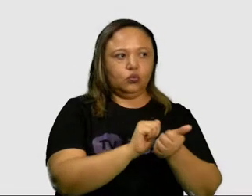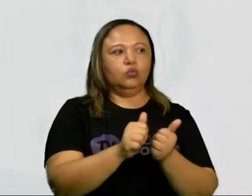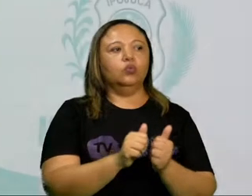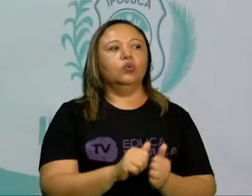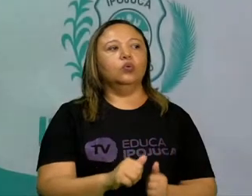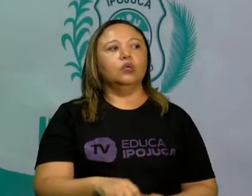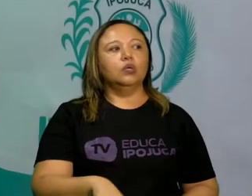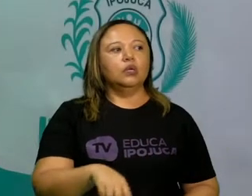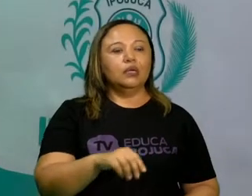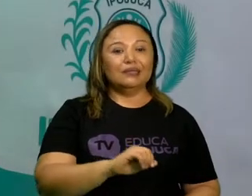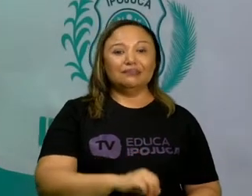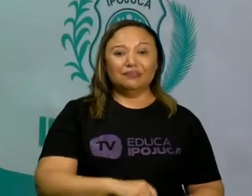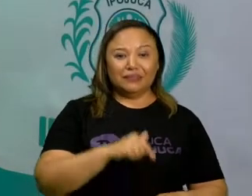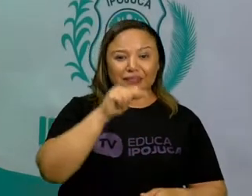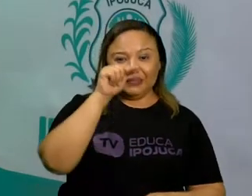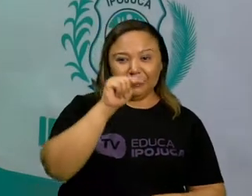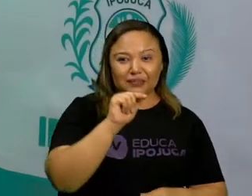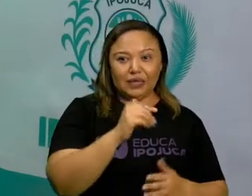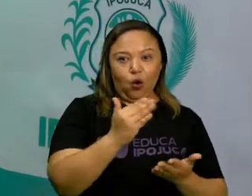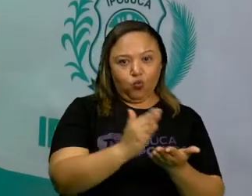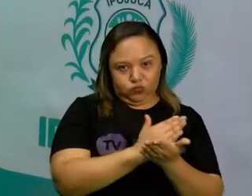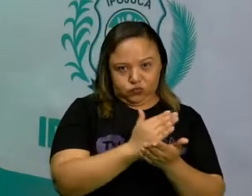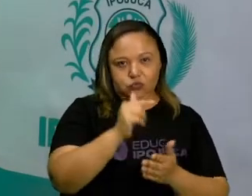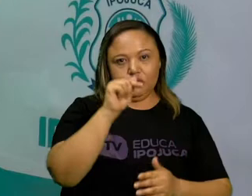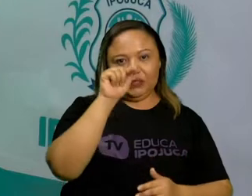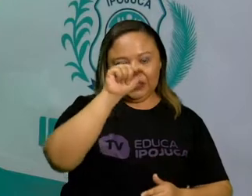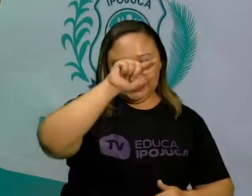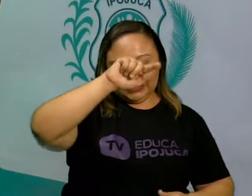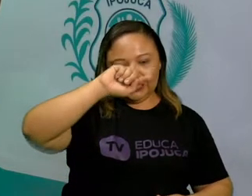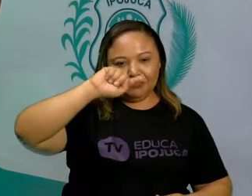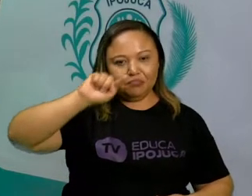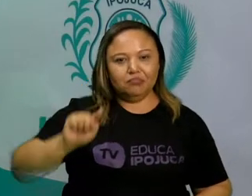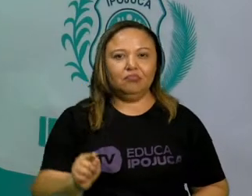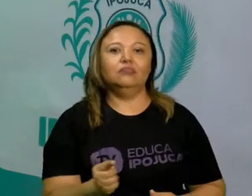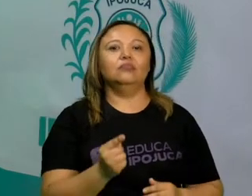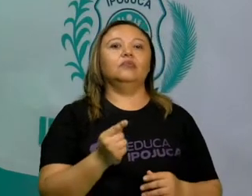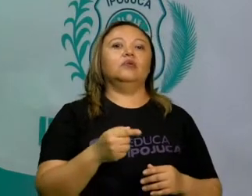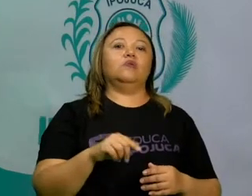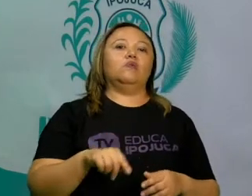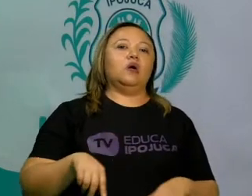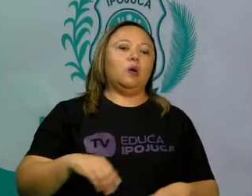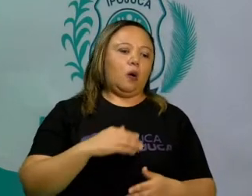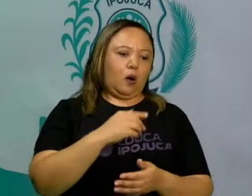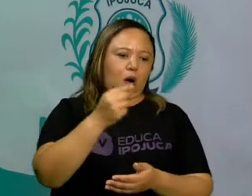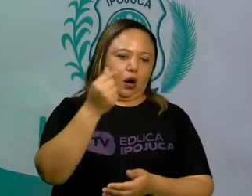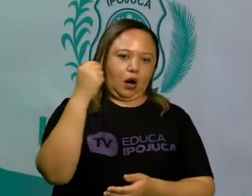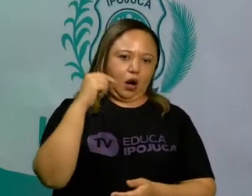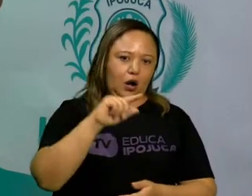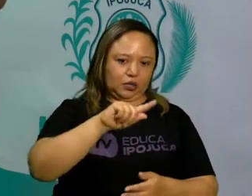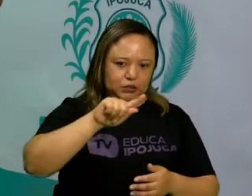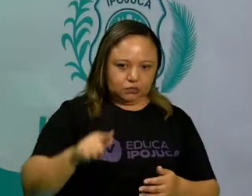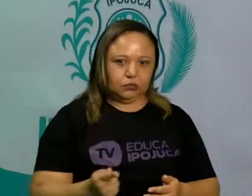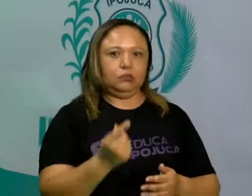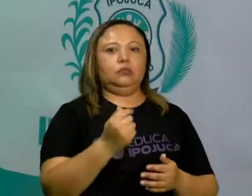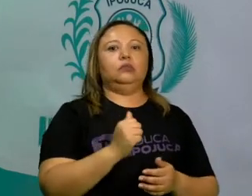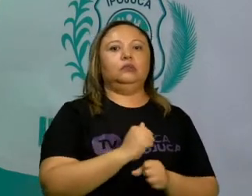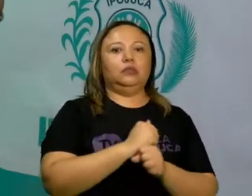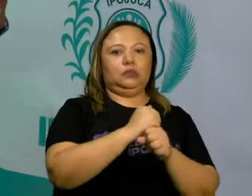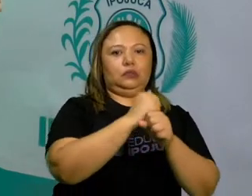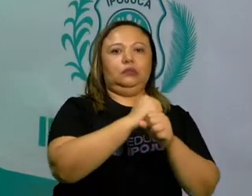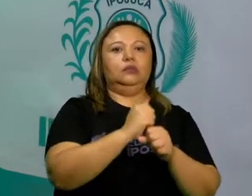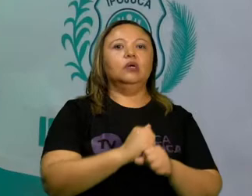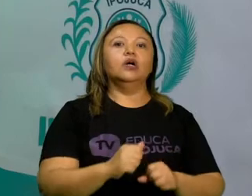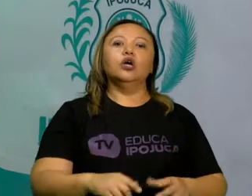mais de 7 mil anos de idade, e foi muito popular tanto na Grécia quanto em Roma, de onde ele foi se